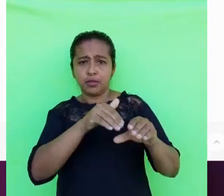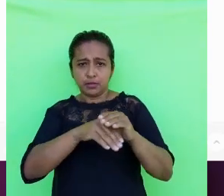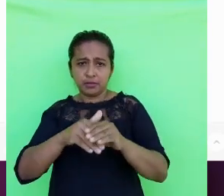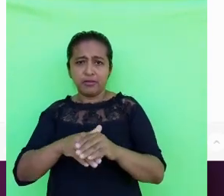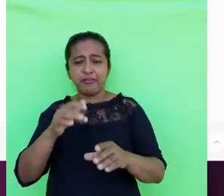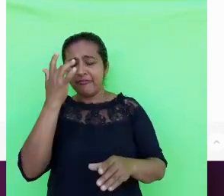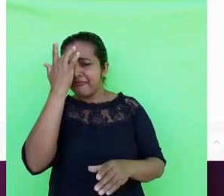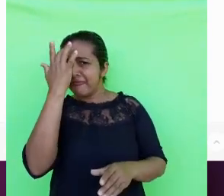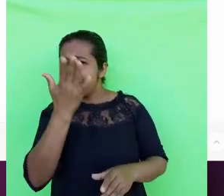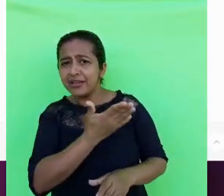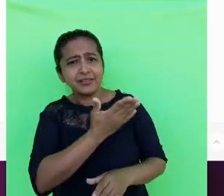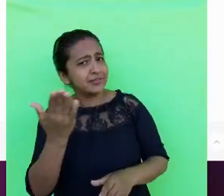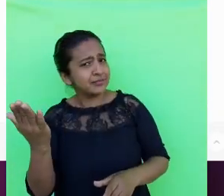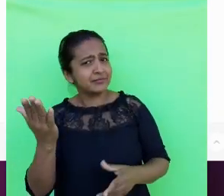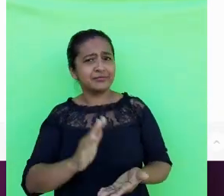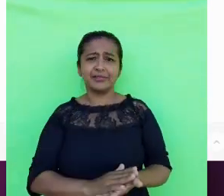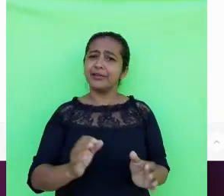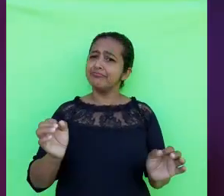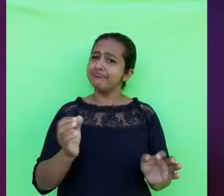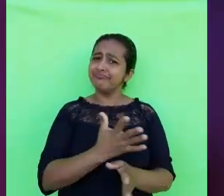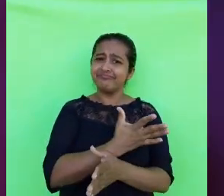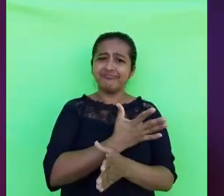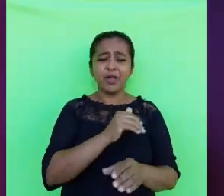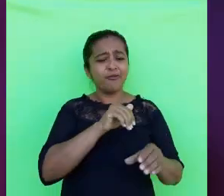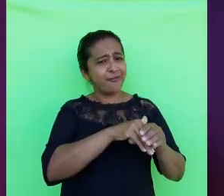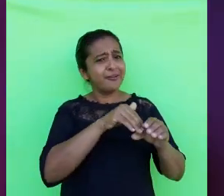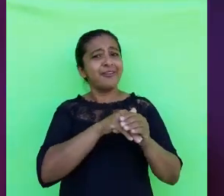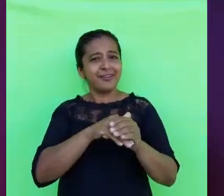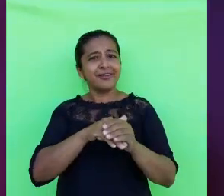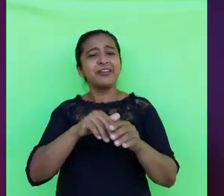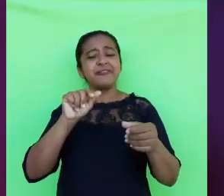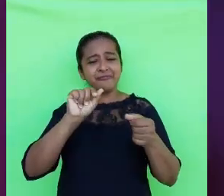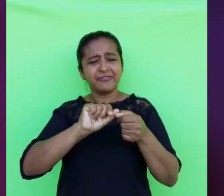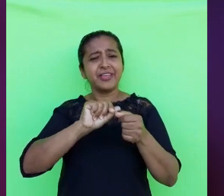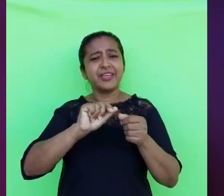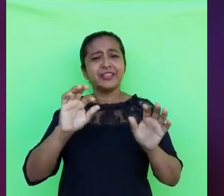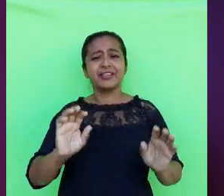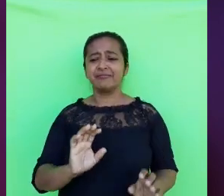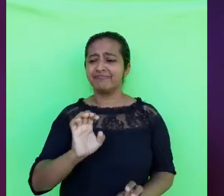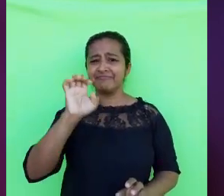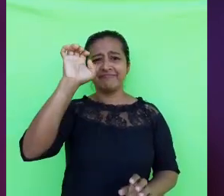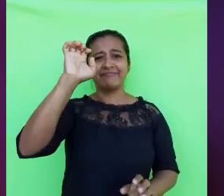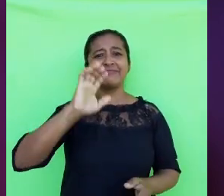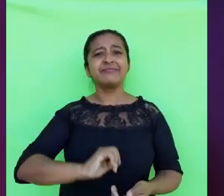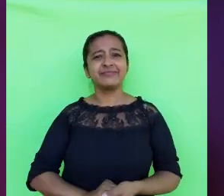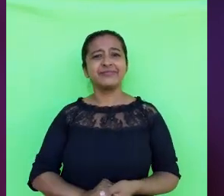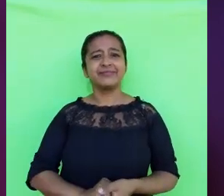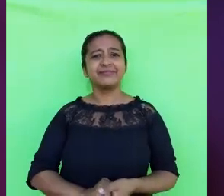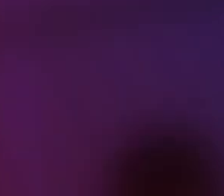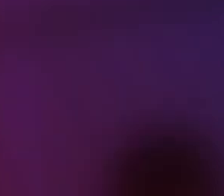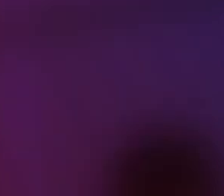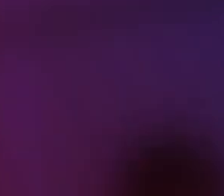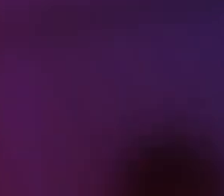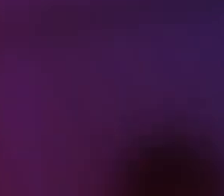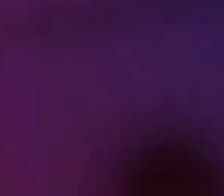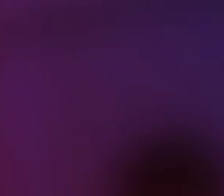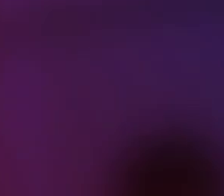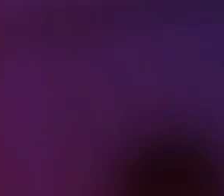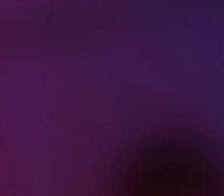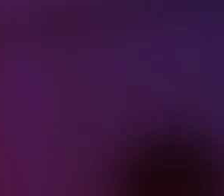comprovante de votação. Viu só como é fácil? Pronto! Sua votação foi realizada com sucesso!